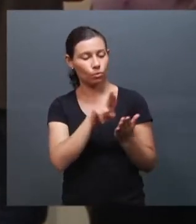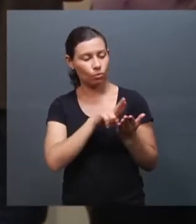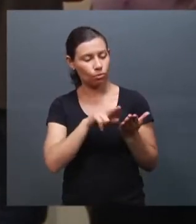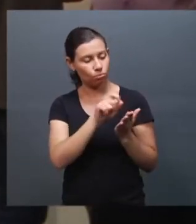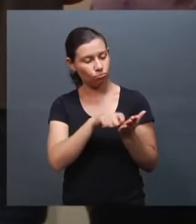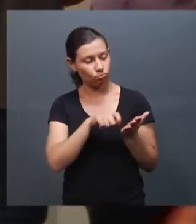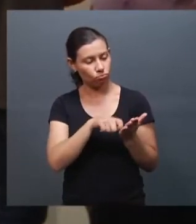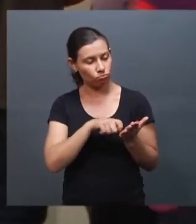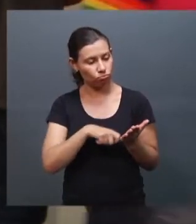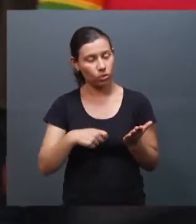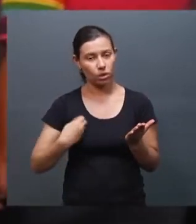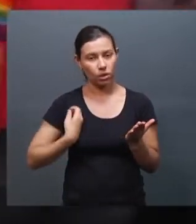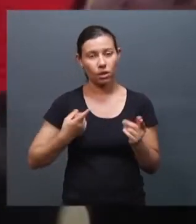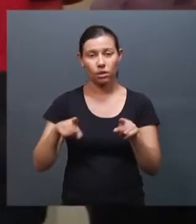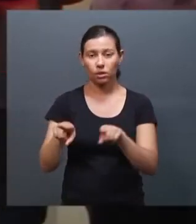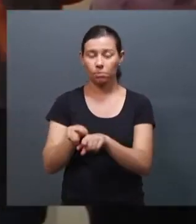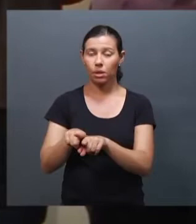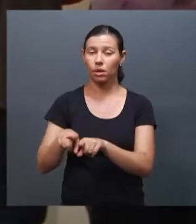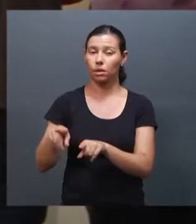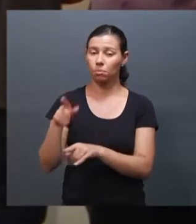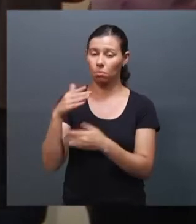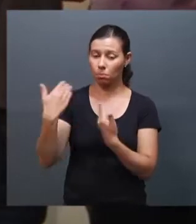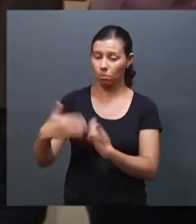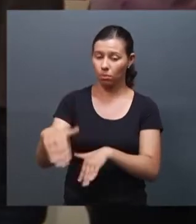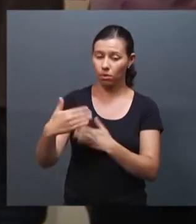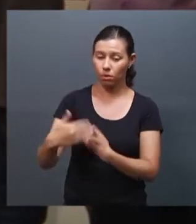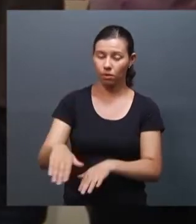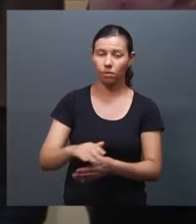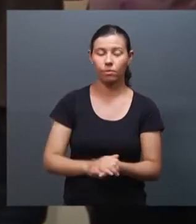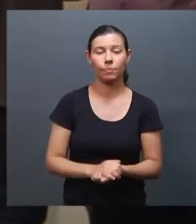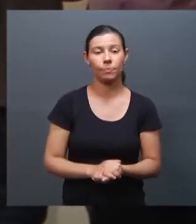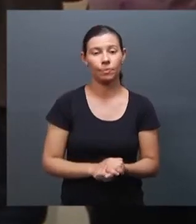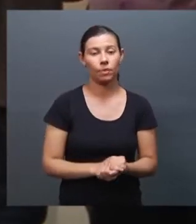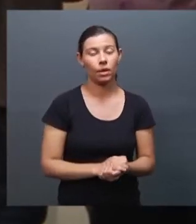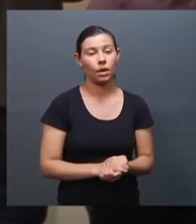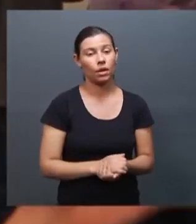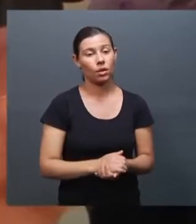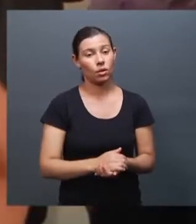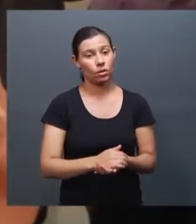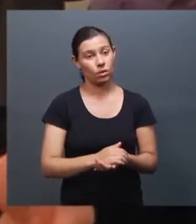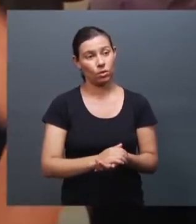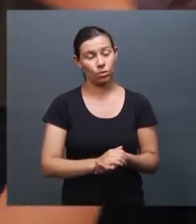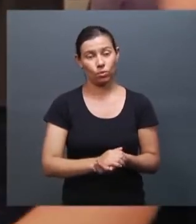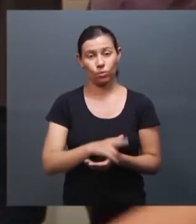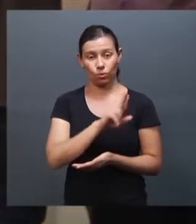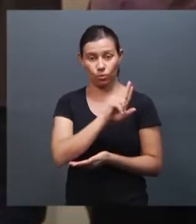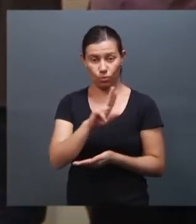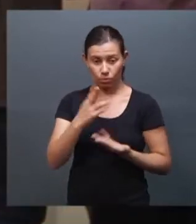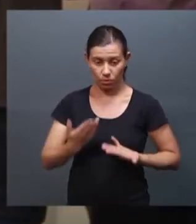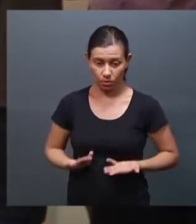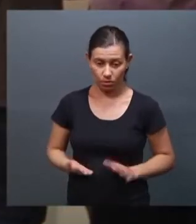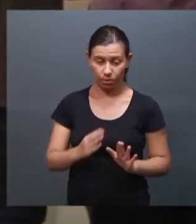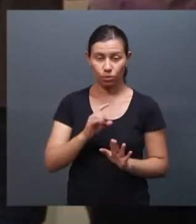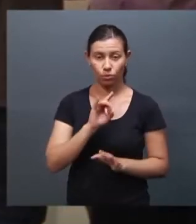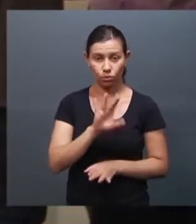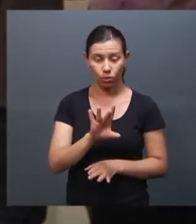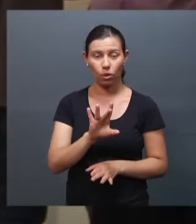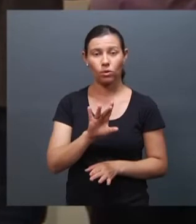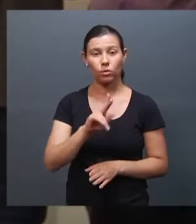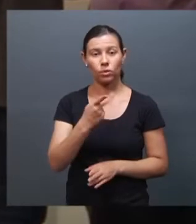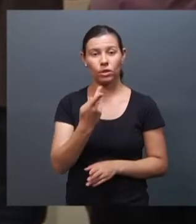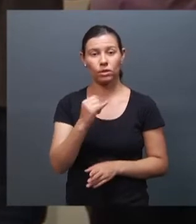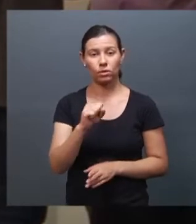social e não o nome de registro. O nome de registro, ele só constava no histórico escolar, porque ele era um documento que circula fora da universidade.